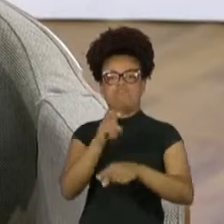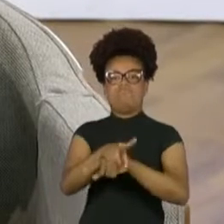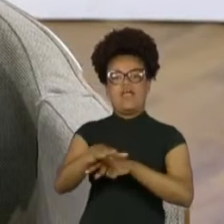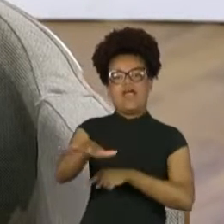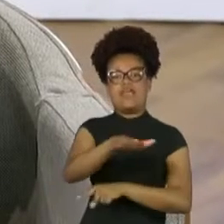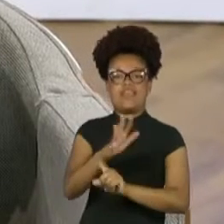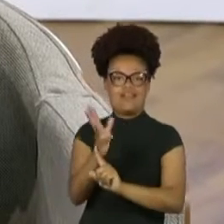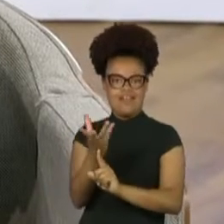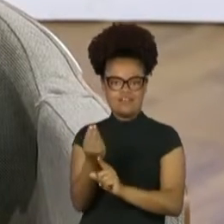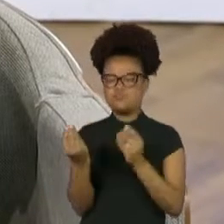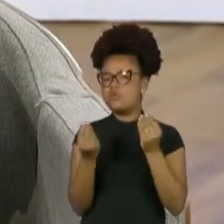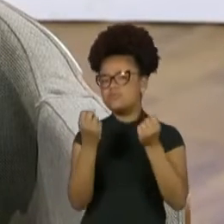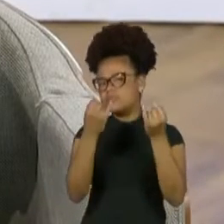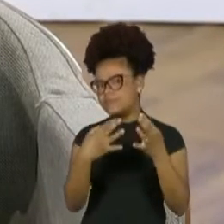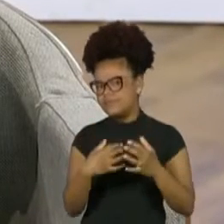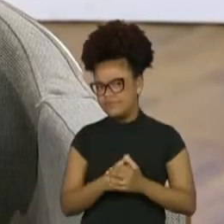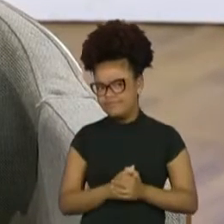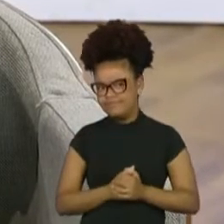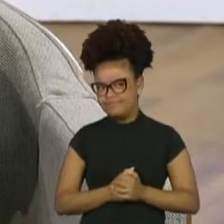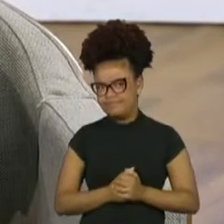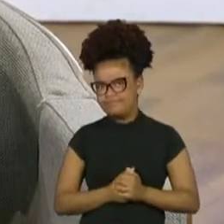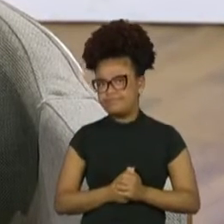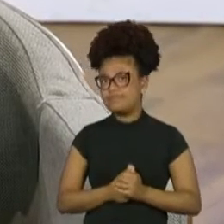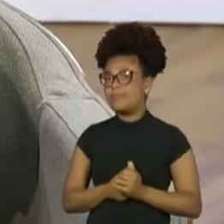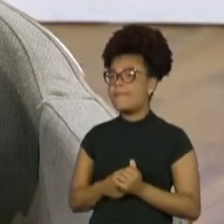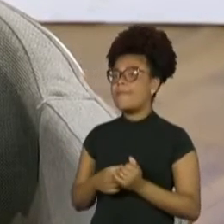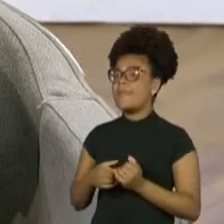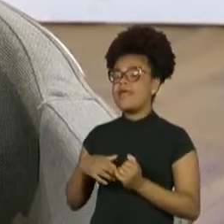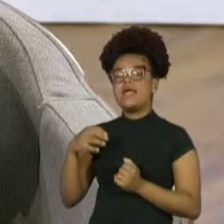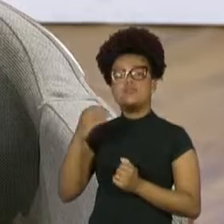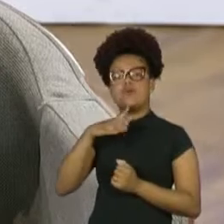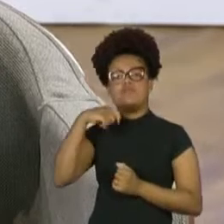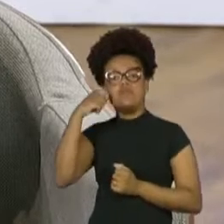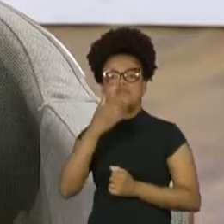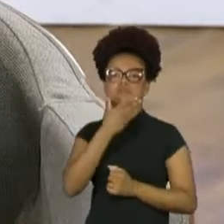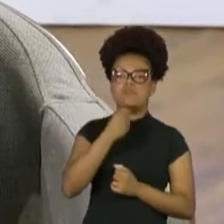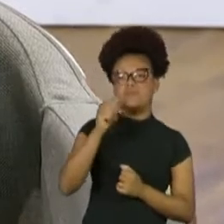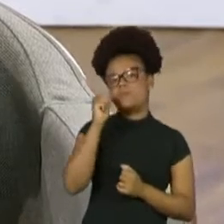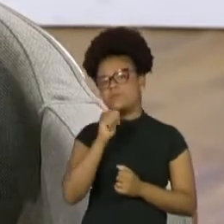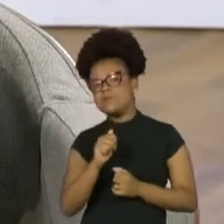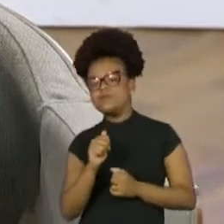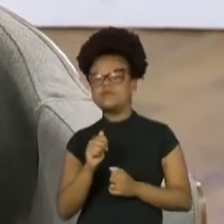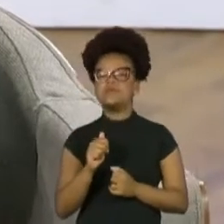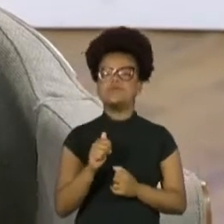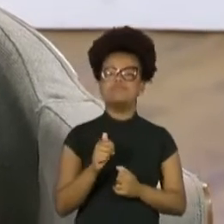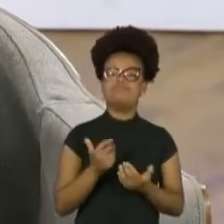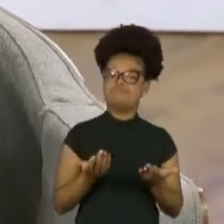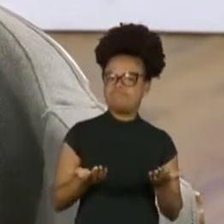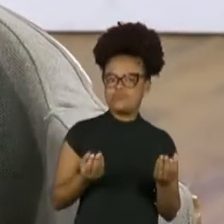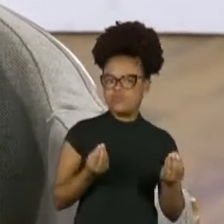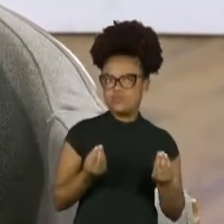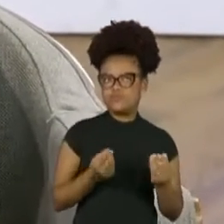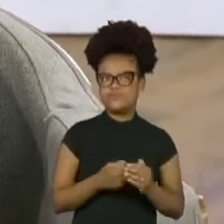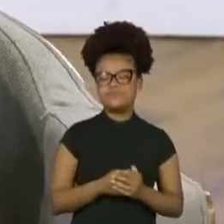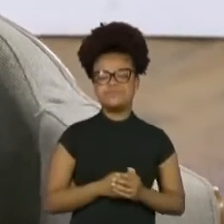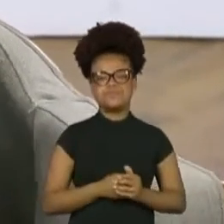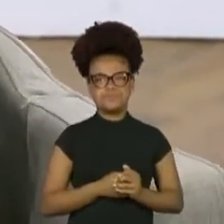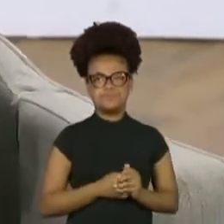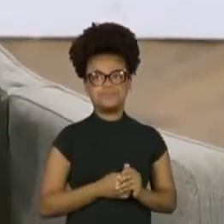Principalmente para os que estão se preparando. Novos artistas, novas atrizes. Olha, eu estou achando que